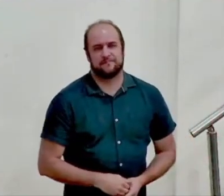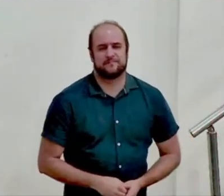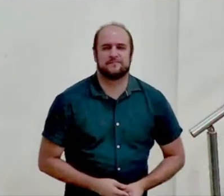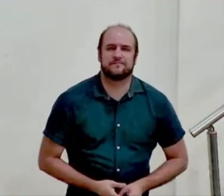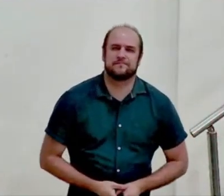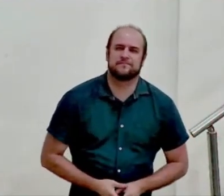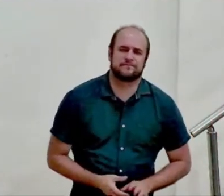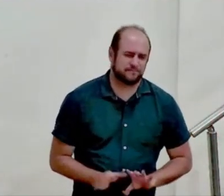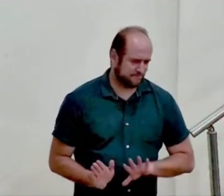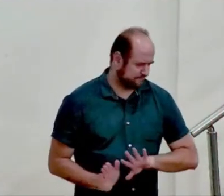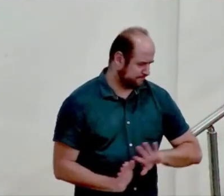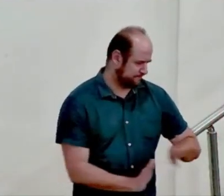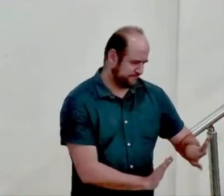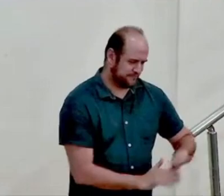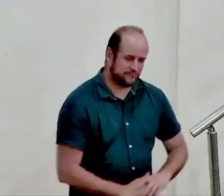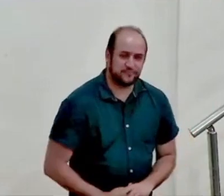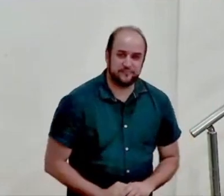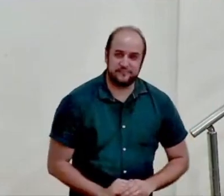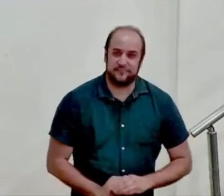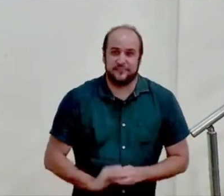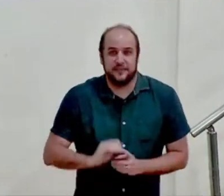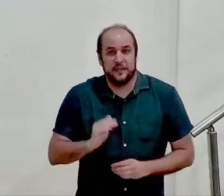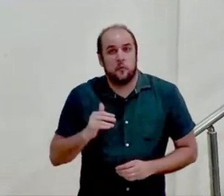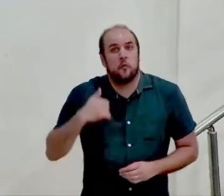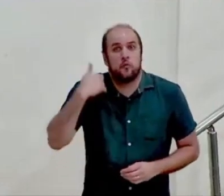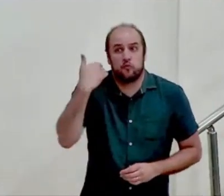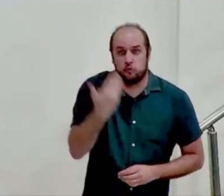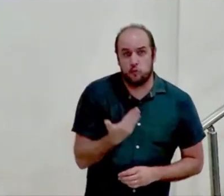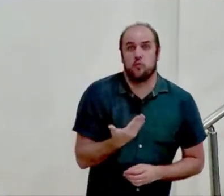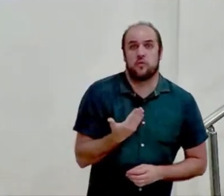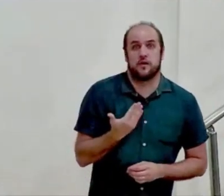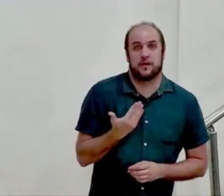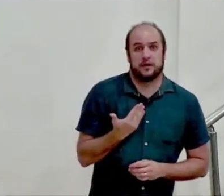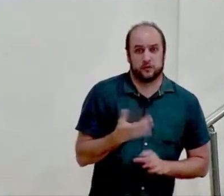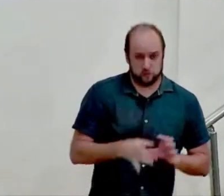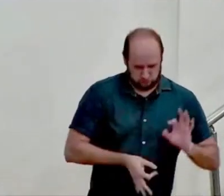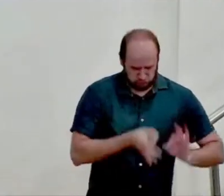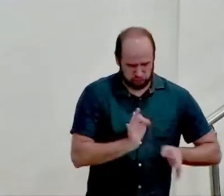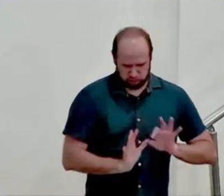deixar de lado isso e quando você se despir da sua justiça